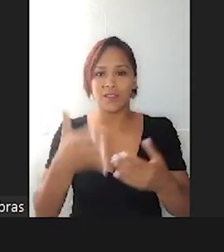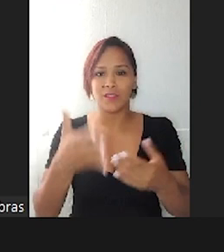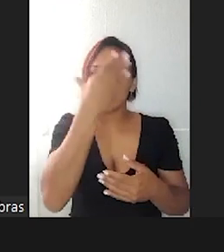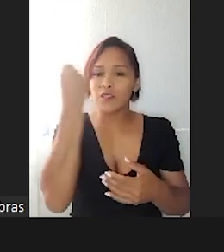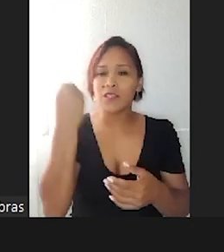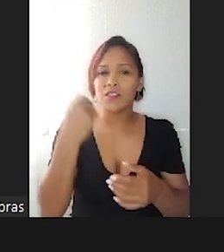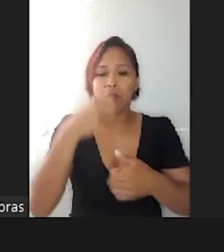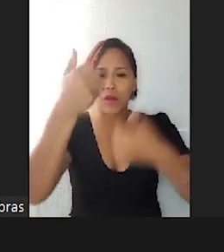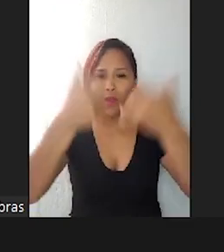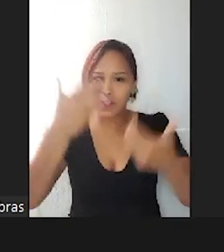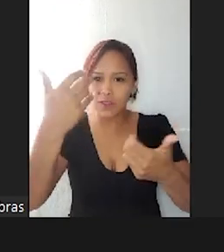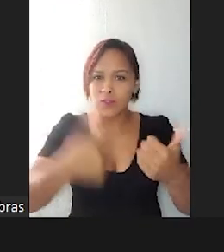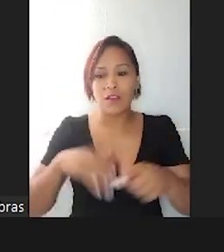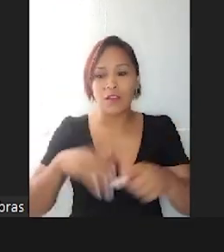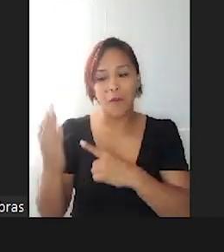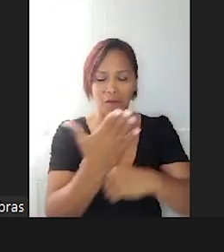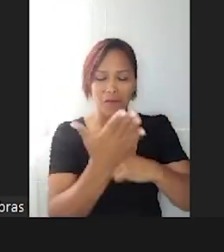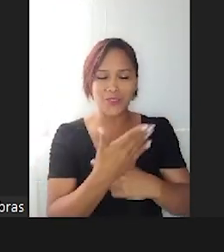aqui, vocês me ajudem aí, tá?